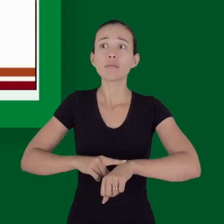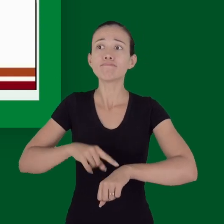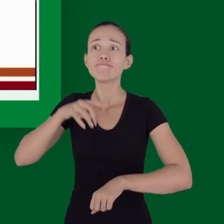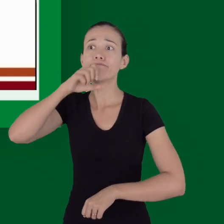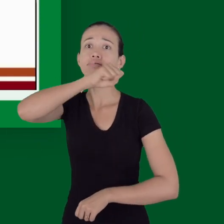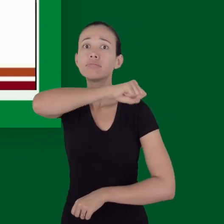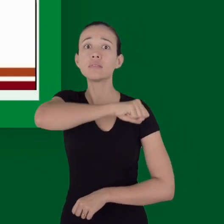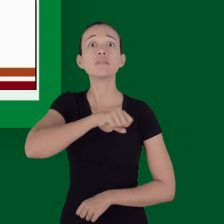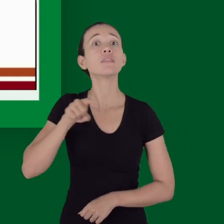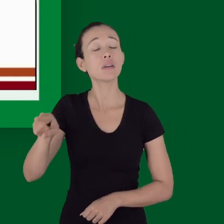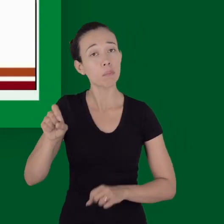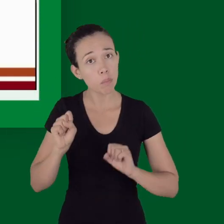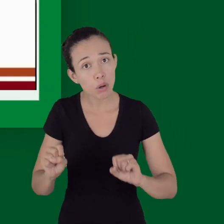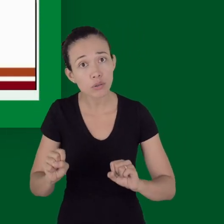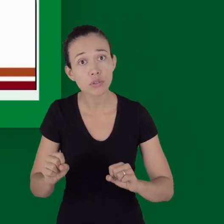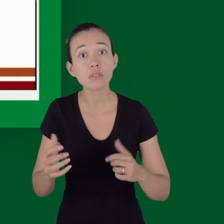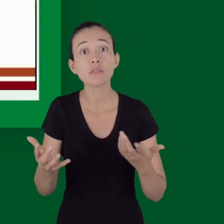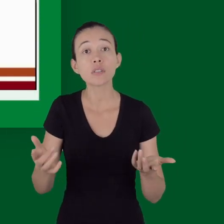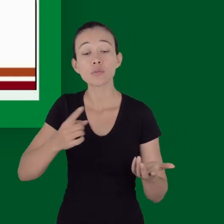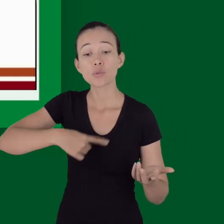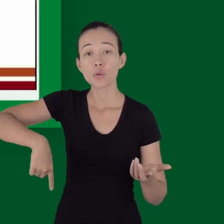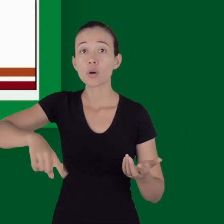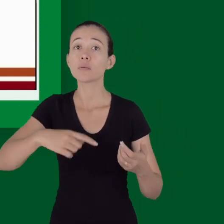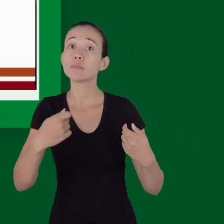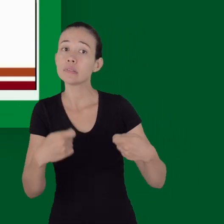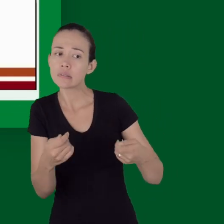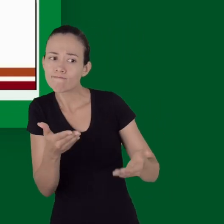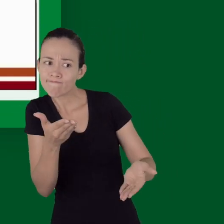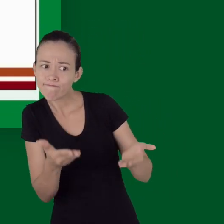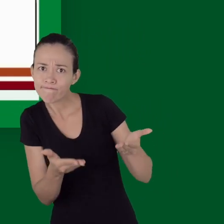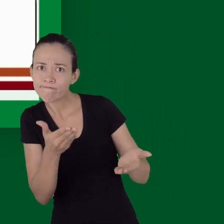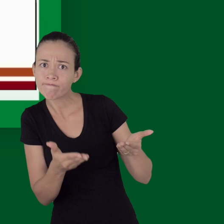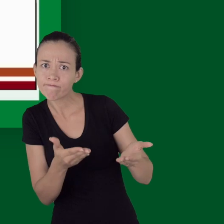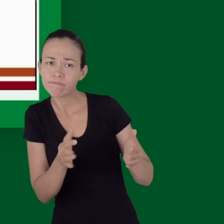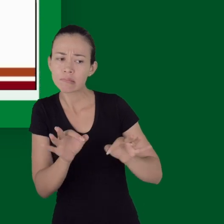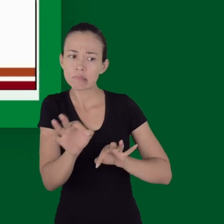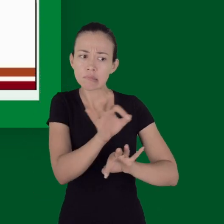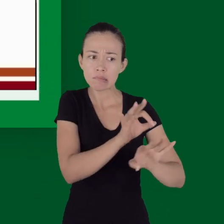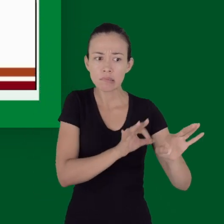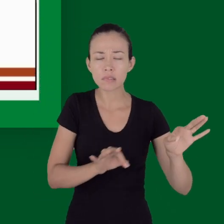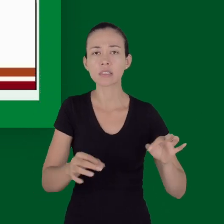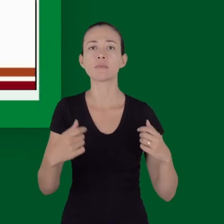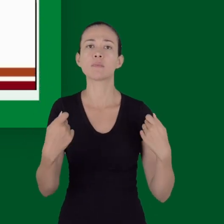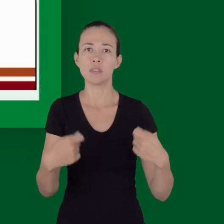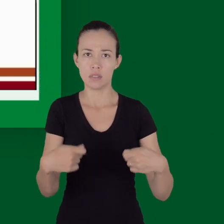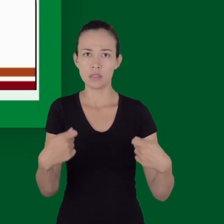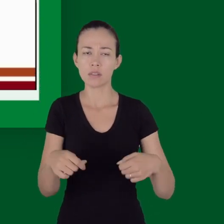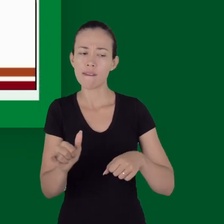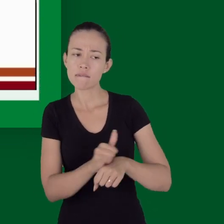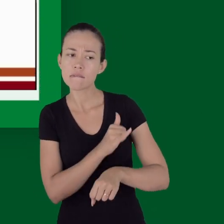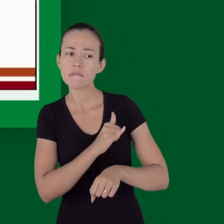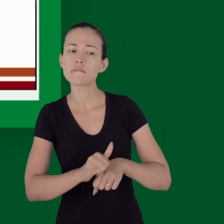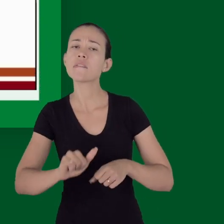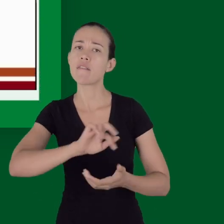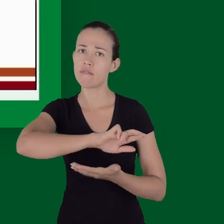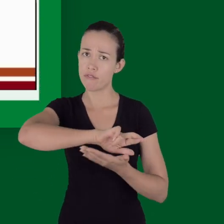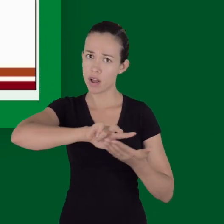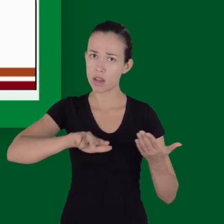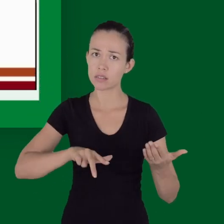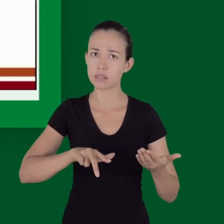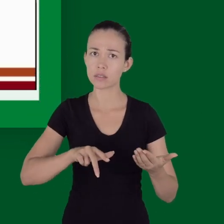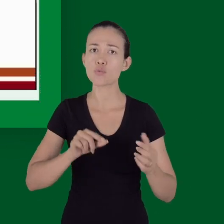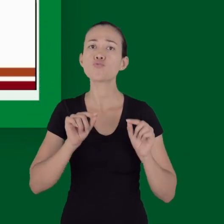Esse tipo de sangramento, ele requer controle imediato e deve-se iniciar imediatamente as intervenções